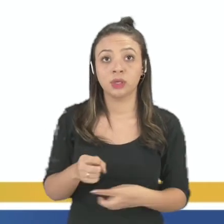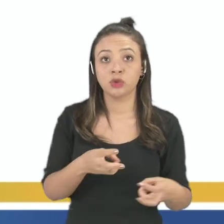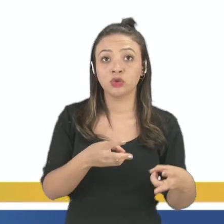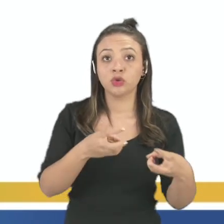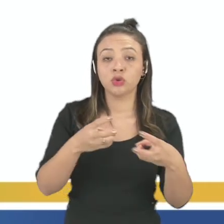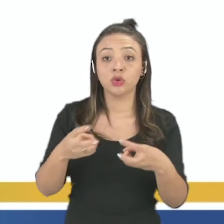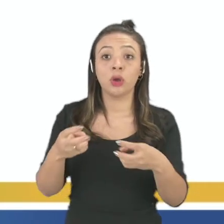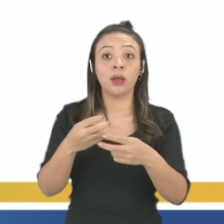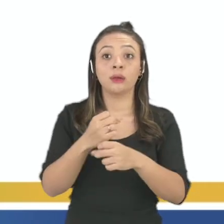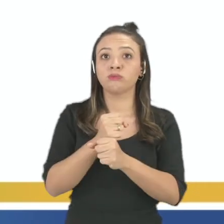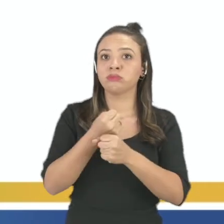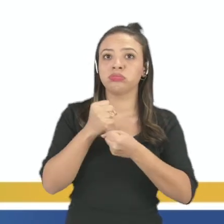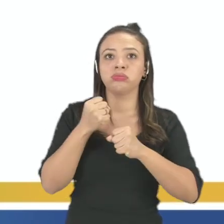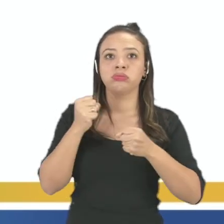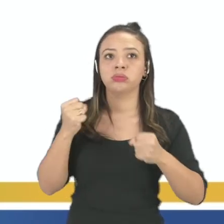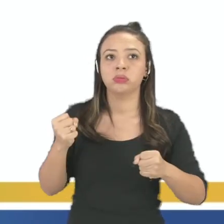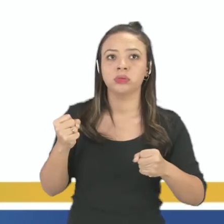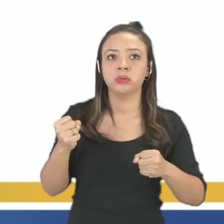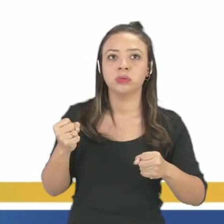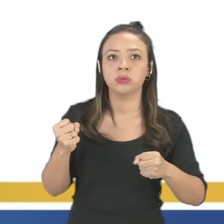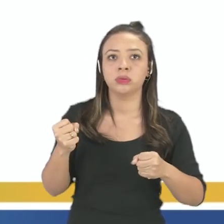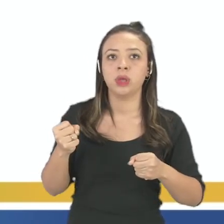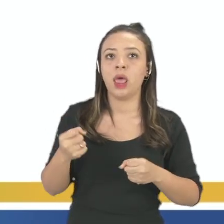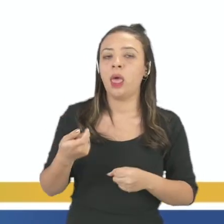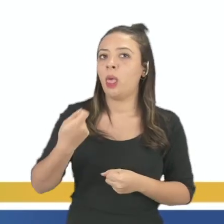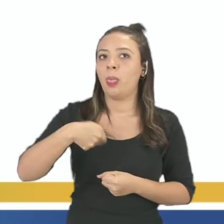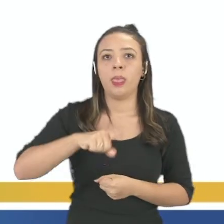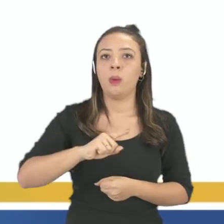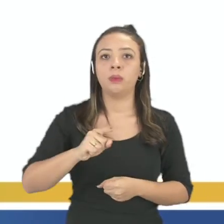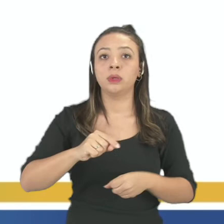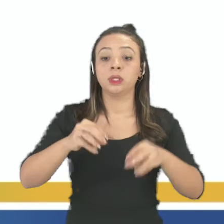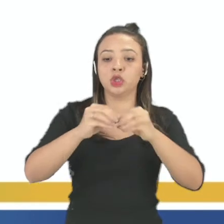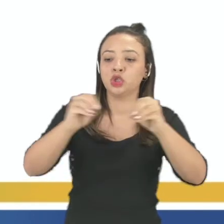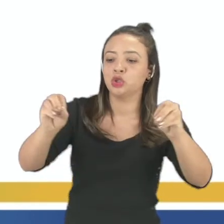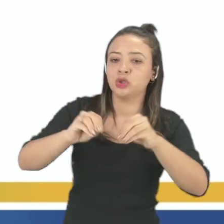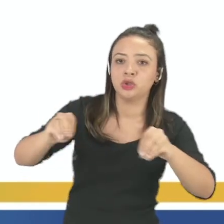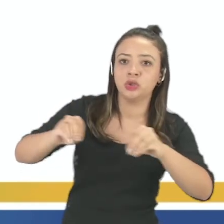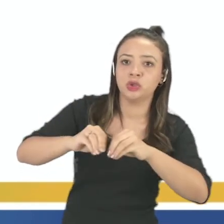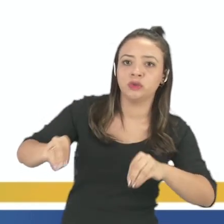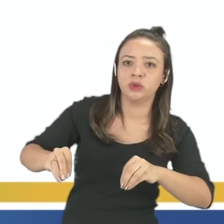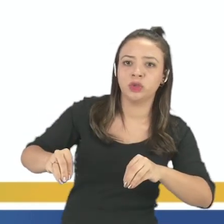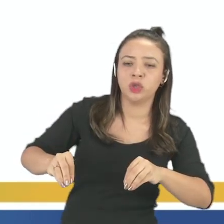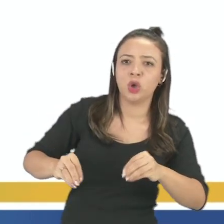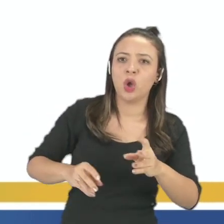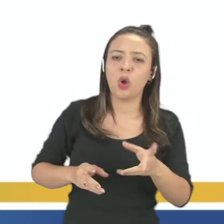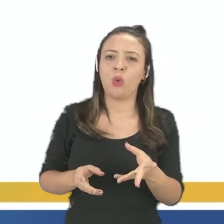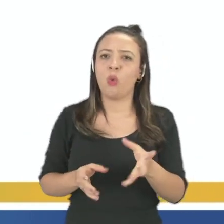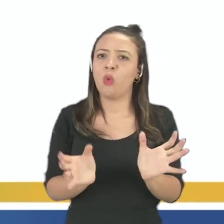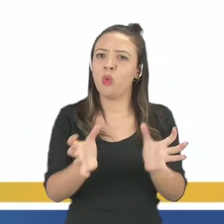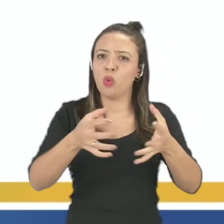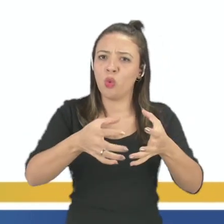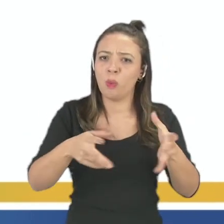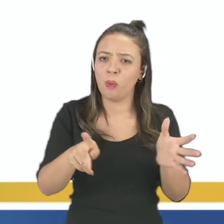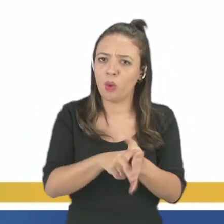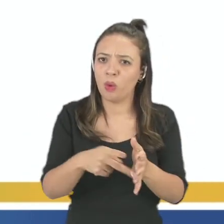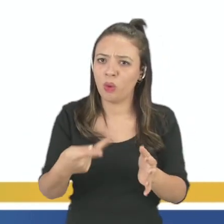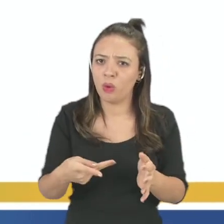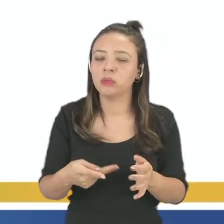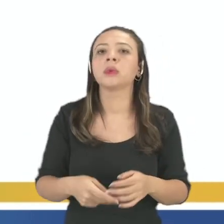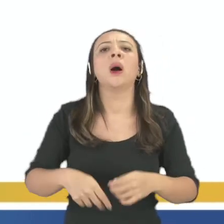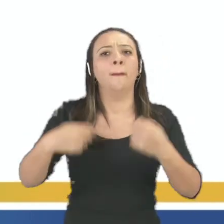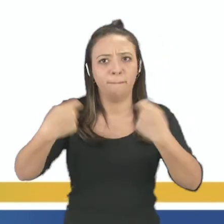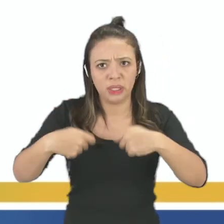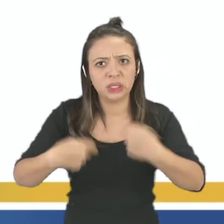comunidades estrangeiras não necessitam ser compartilhados com as comunidades locais. Mas, com certeza, a necessita, tá?